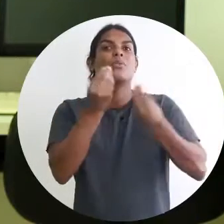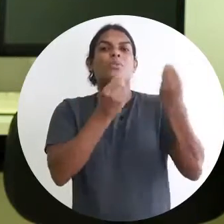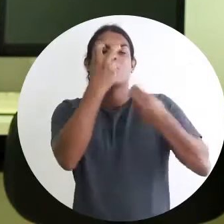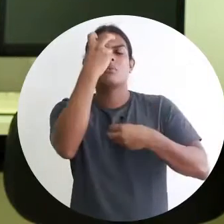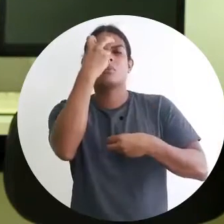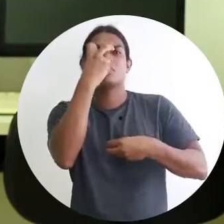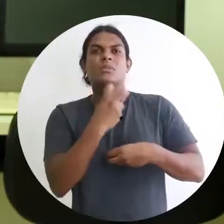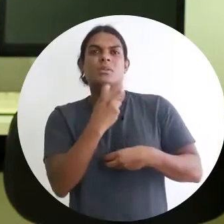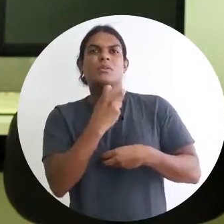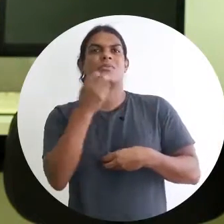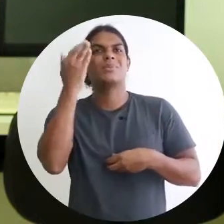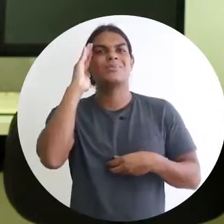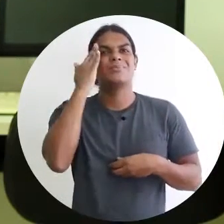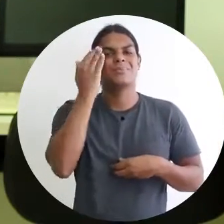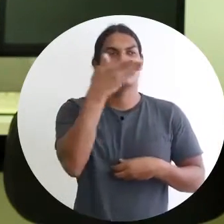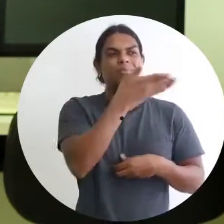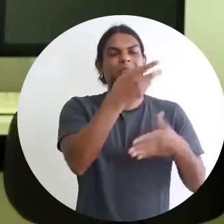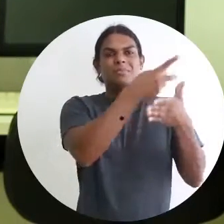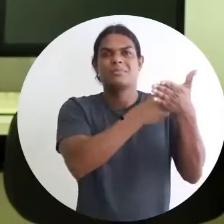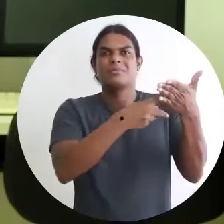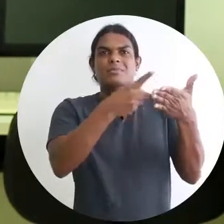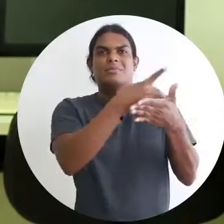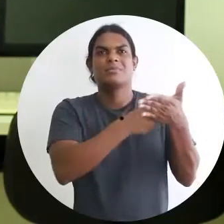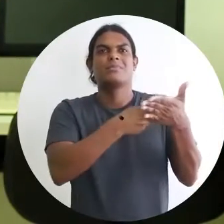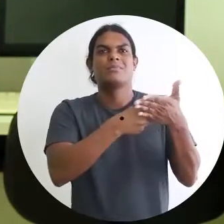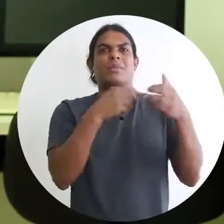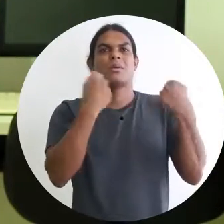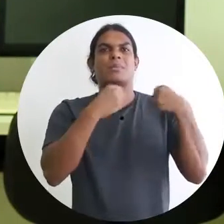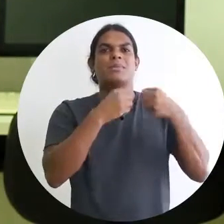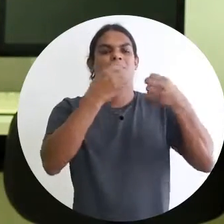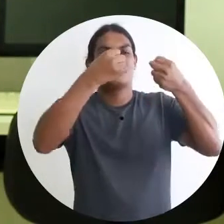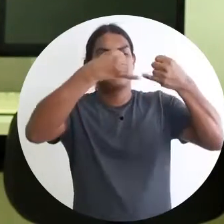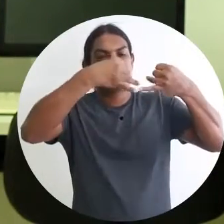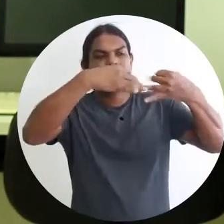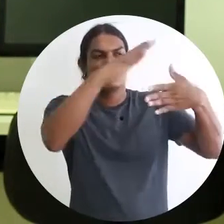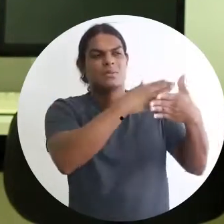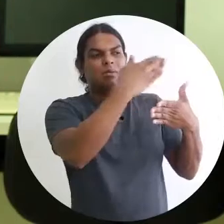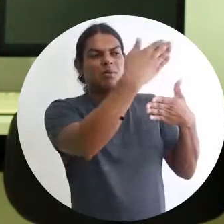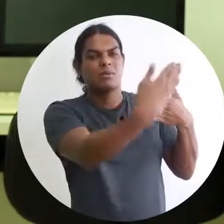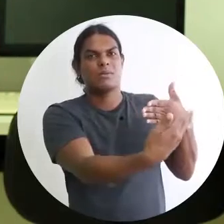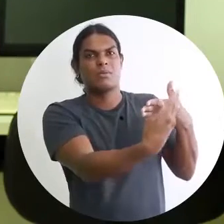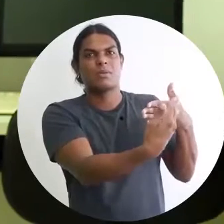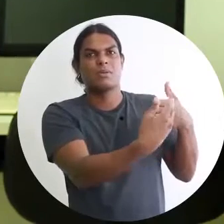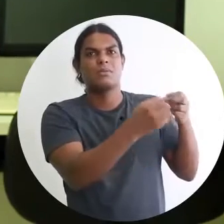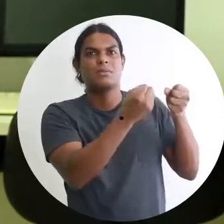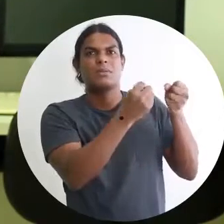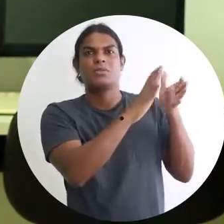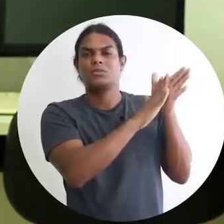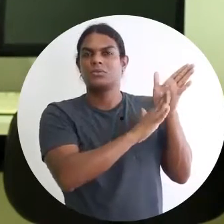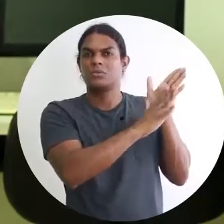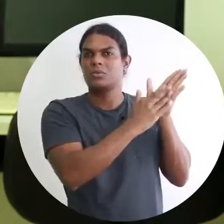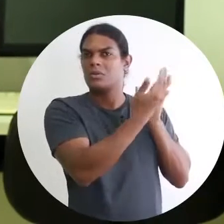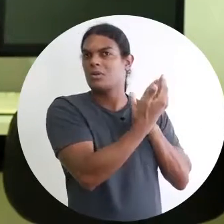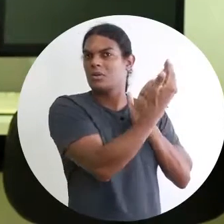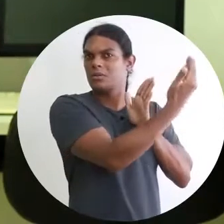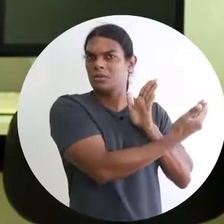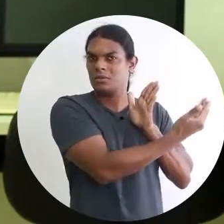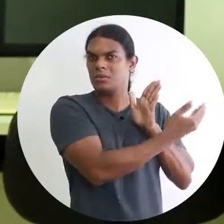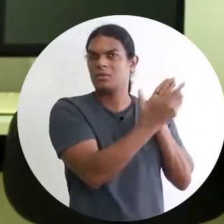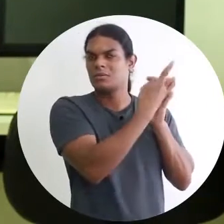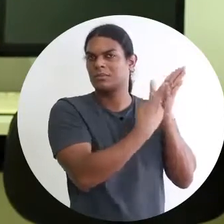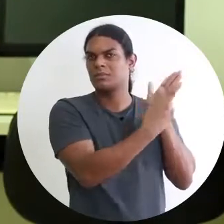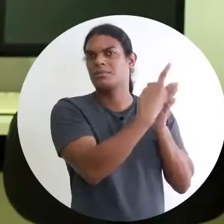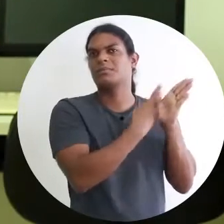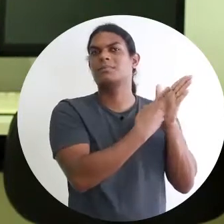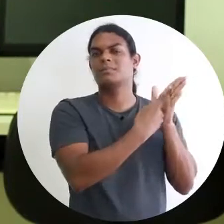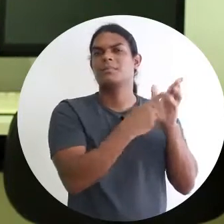se informar daquela informação do quadro. Certo? Essa informação, ela pode vir também através de áudio e pode uma